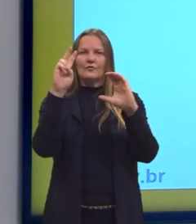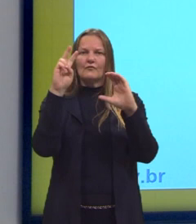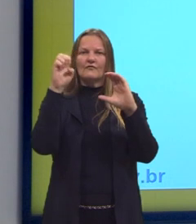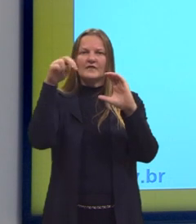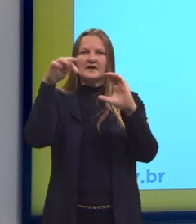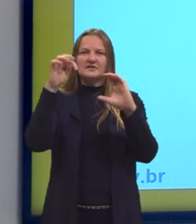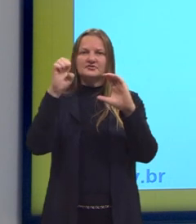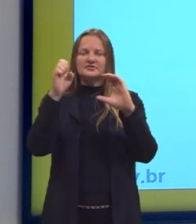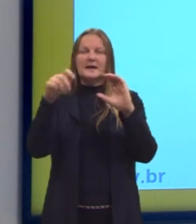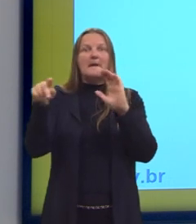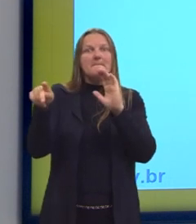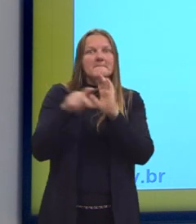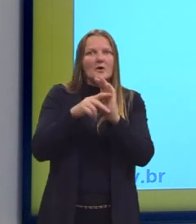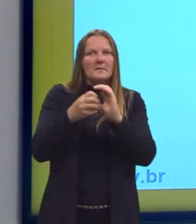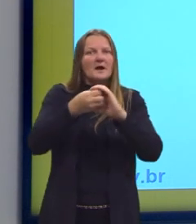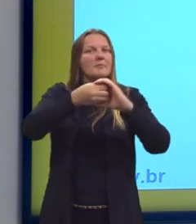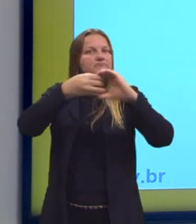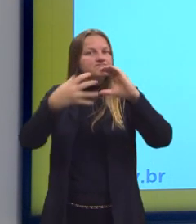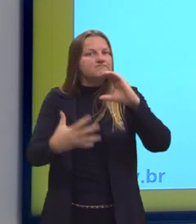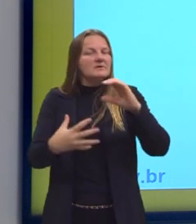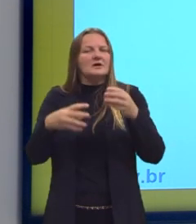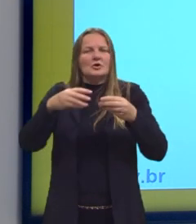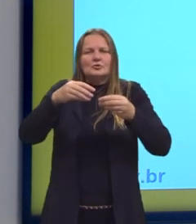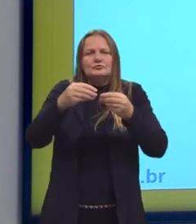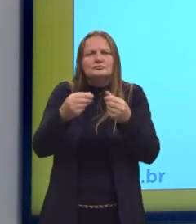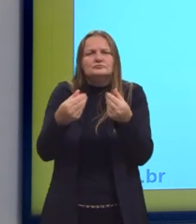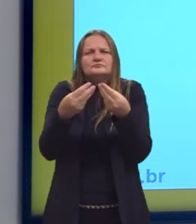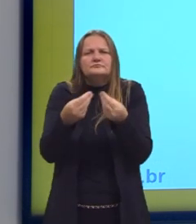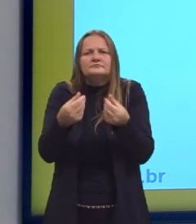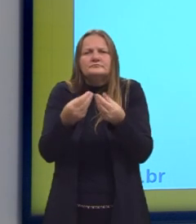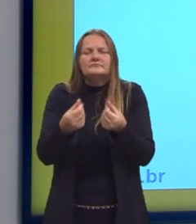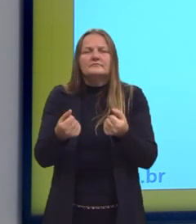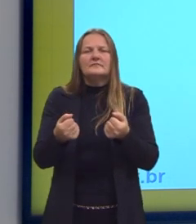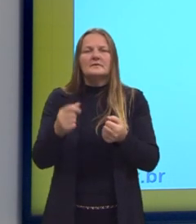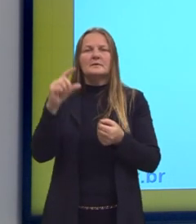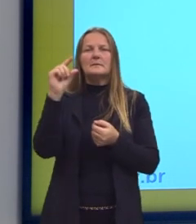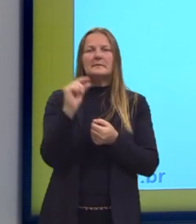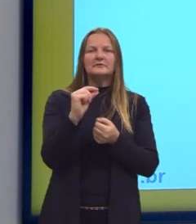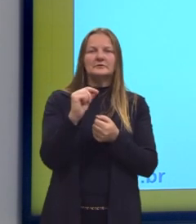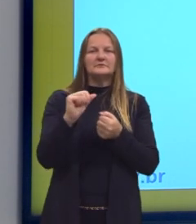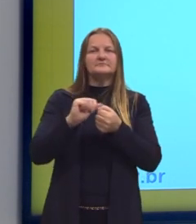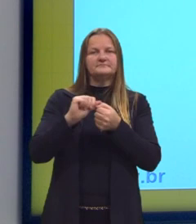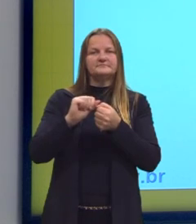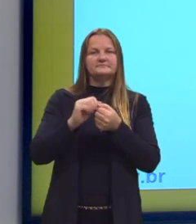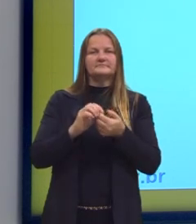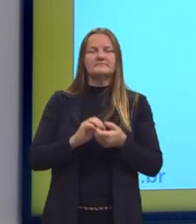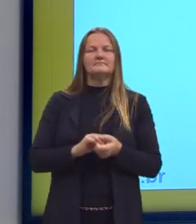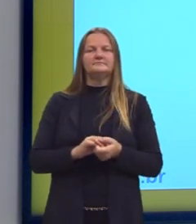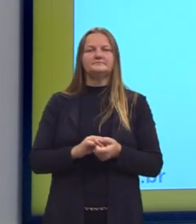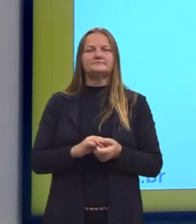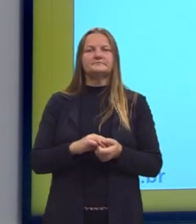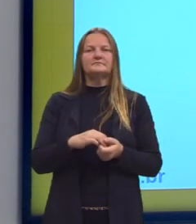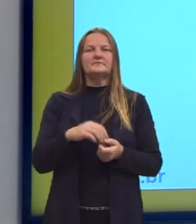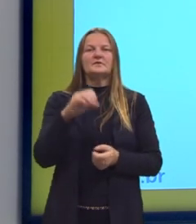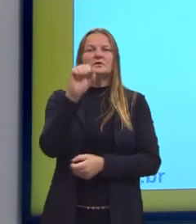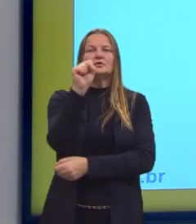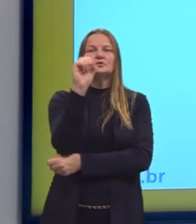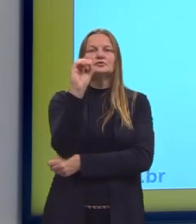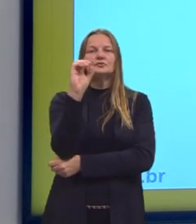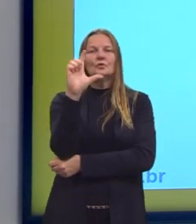dilui, ela dissolve a substância que está em menor quantidade, que é conhecida como